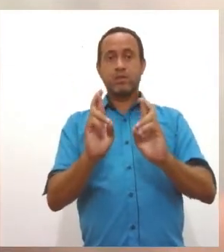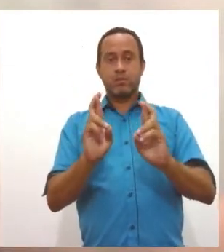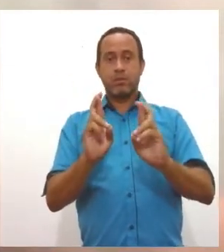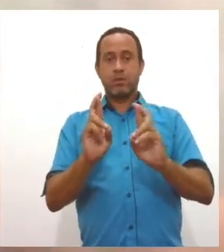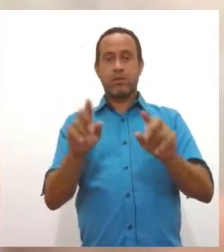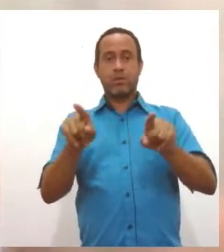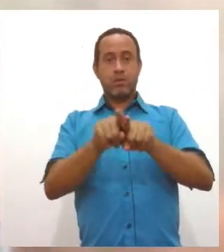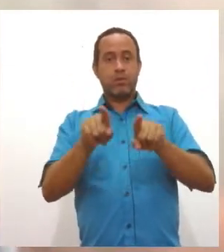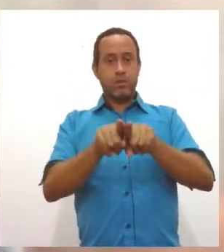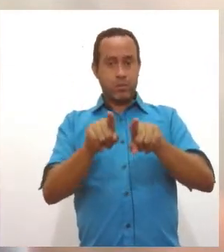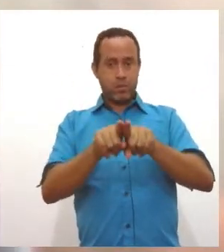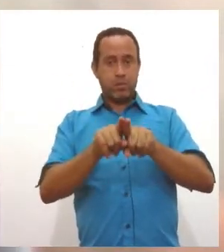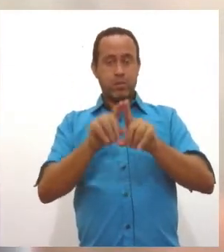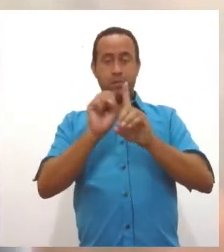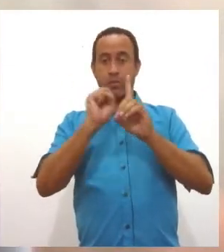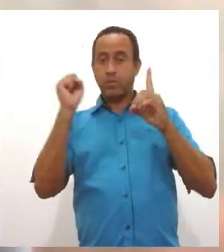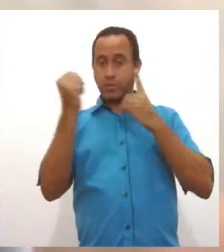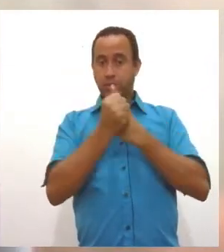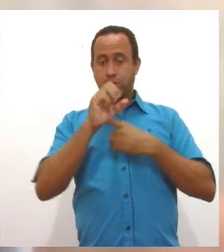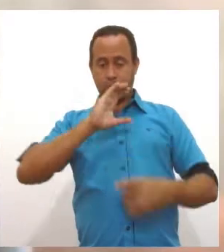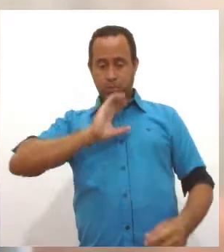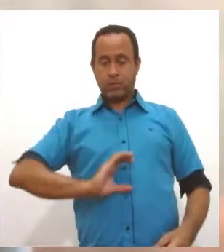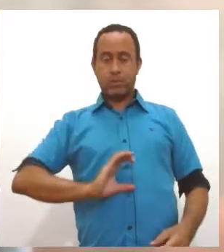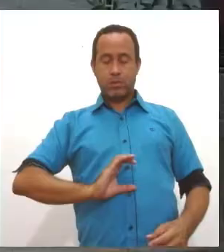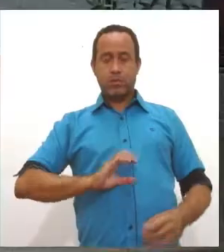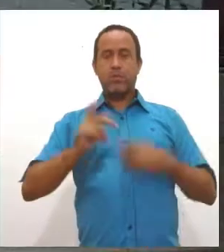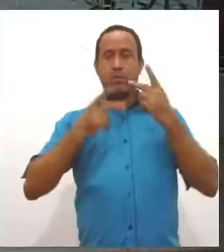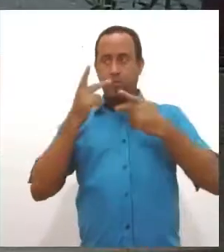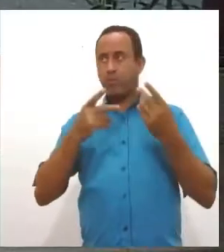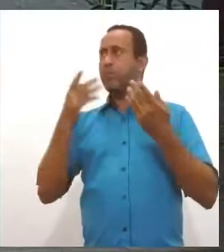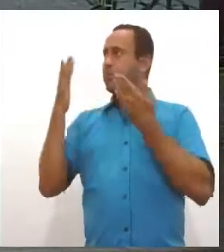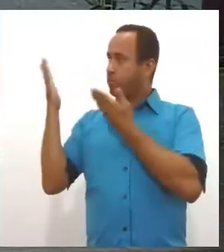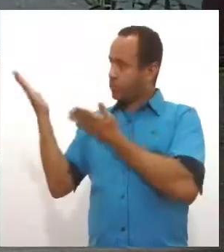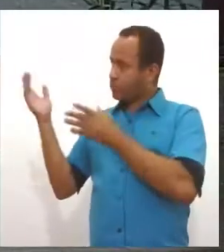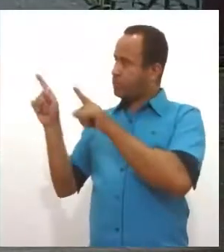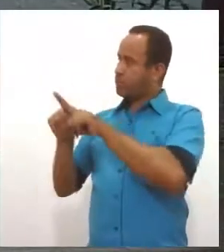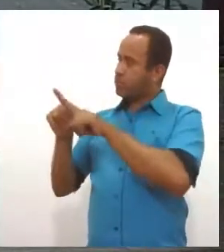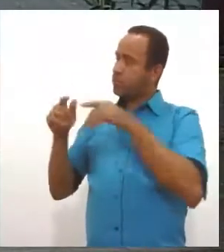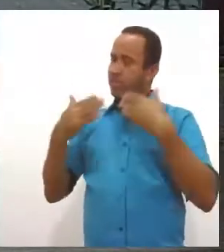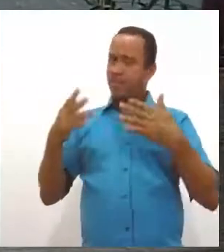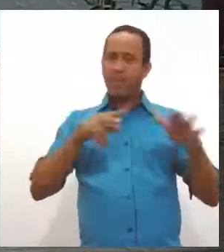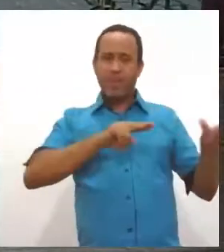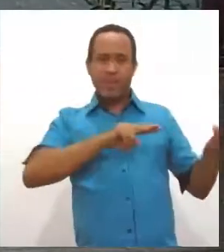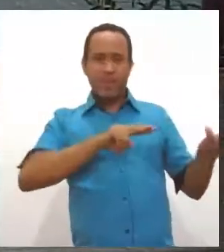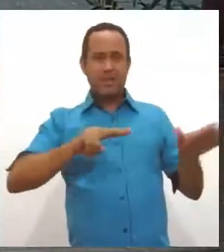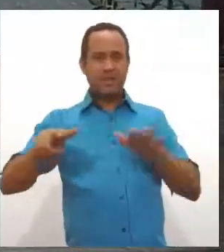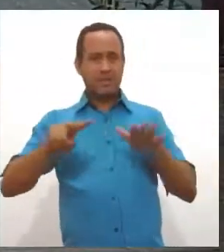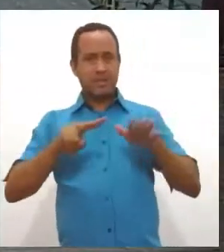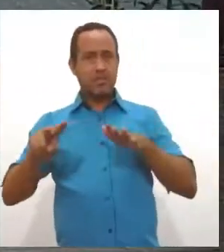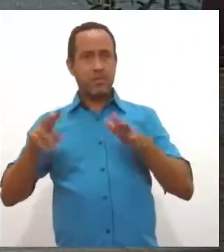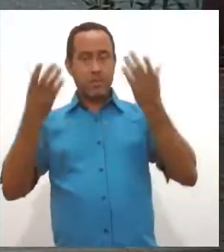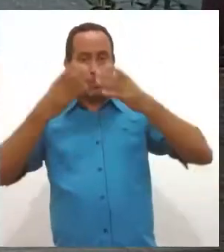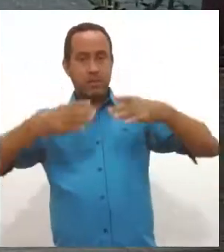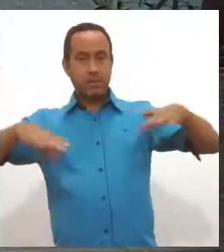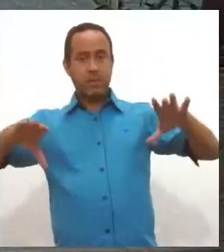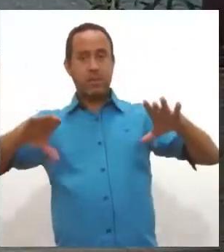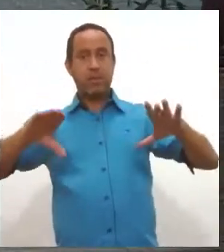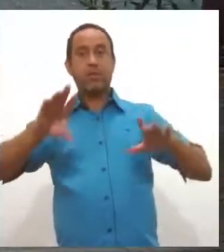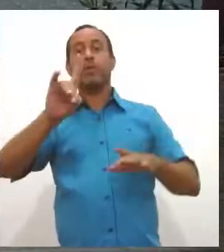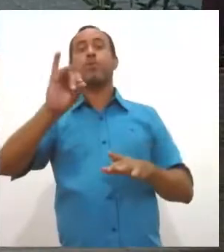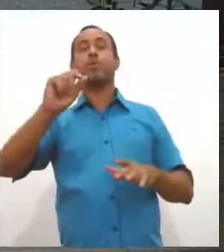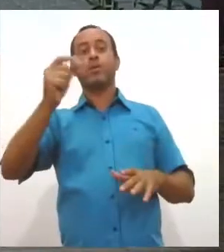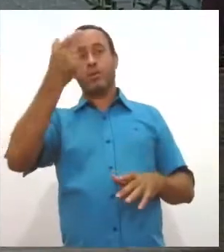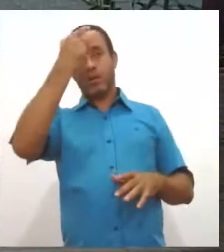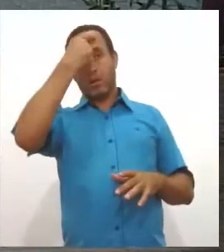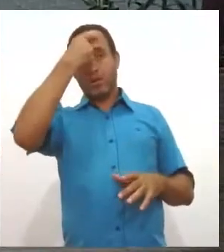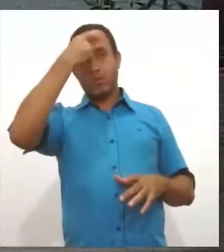como todos os nossos cidadãos. Era isso que eu ia falar com o senhor agora no começo, né? Na semana que comemora o dia da consciência